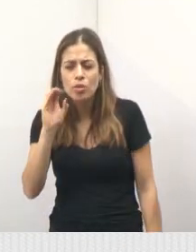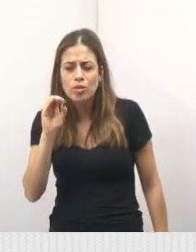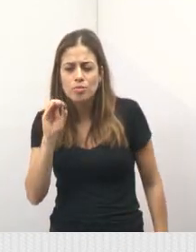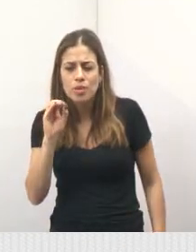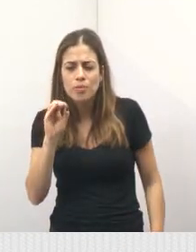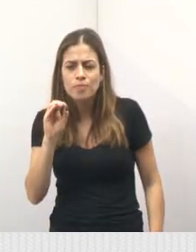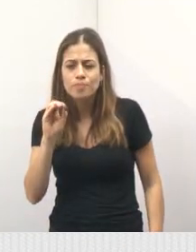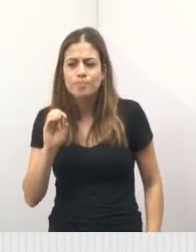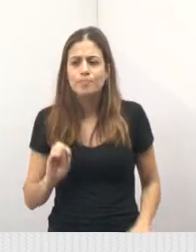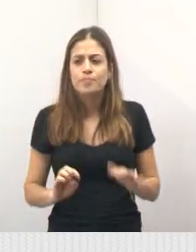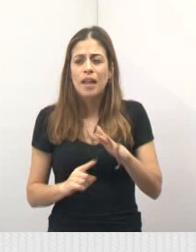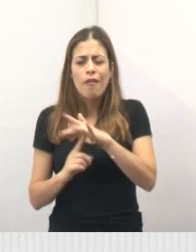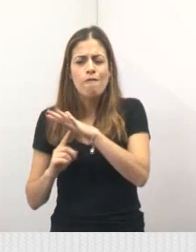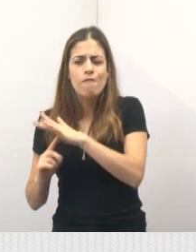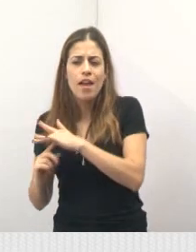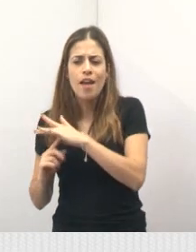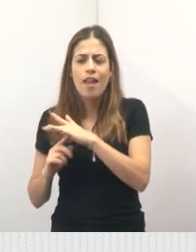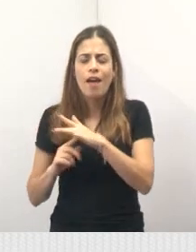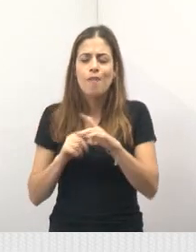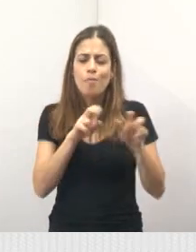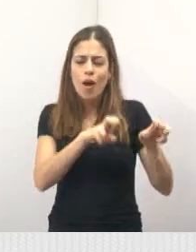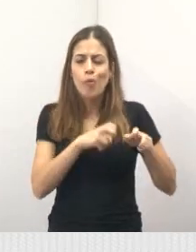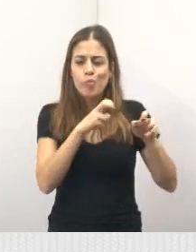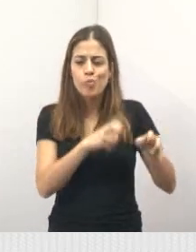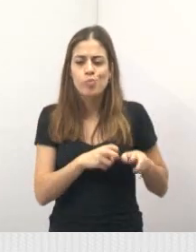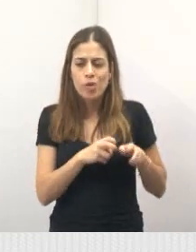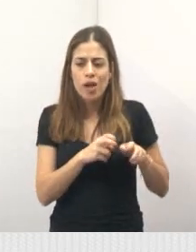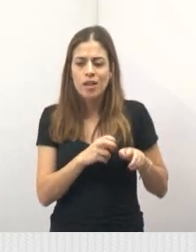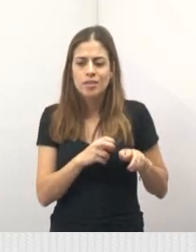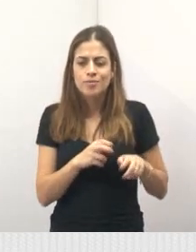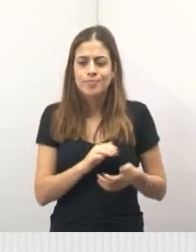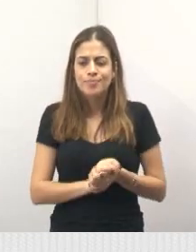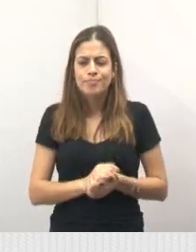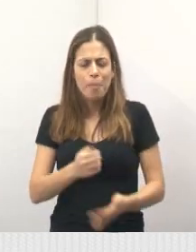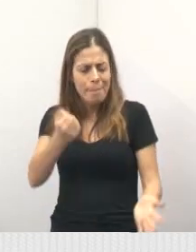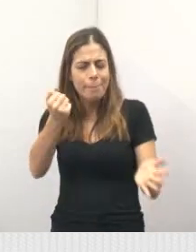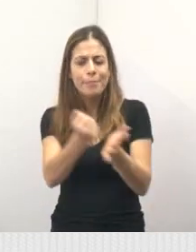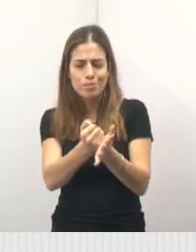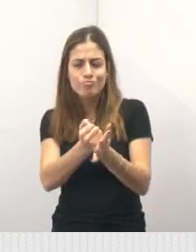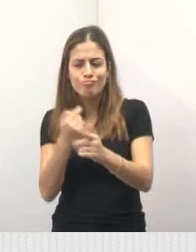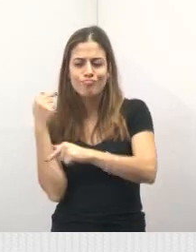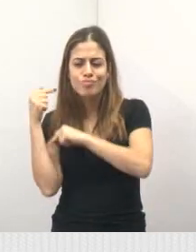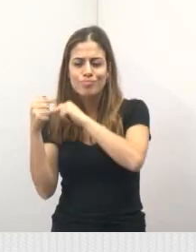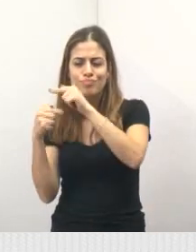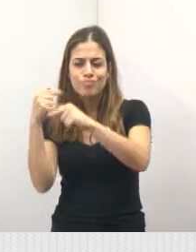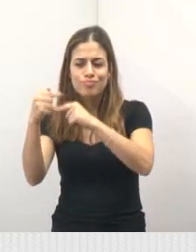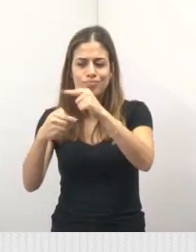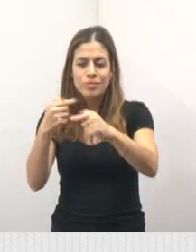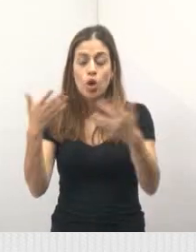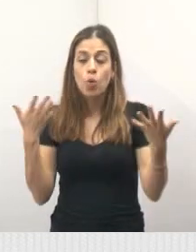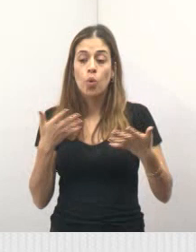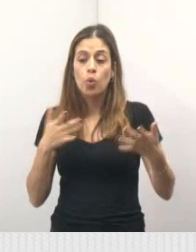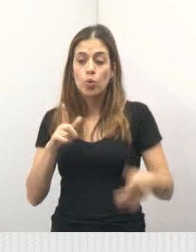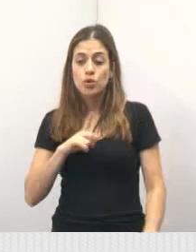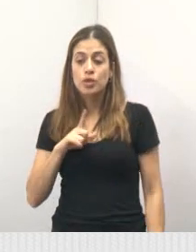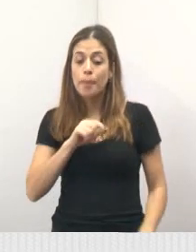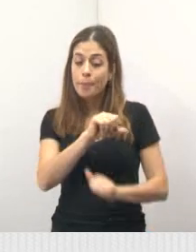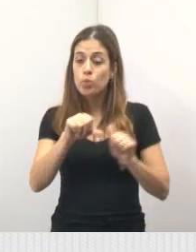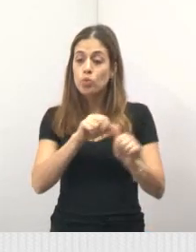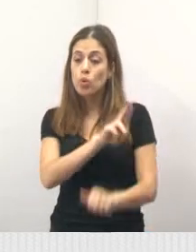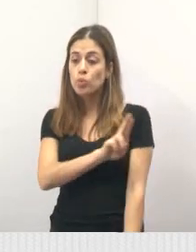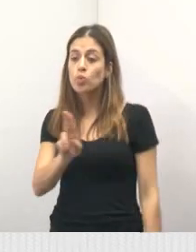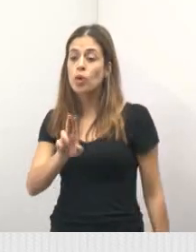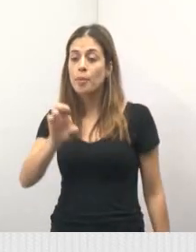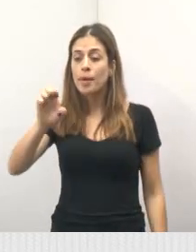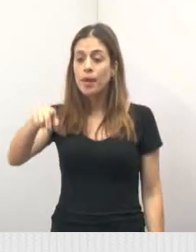na Feira Agropecuária de Jacareí, foi muito bacana, marcou uma geração. hoje nós temos a Expo Agro, vai